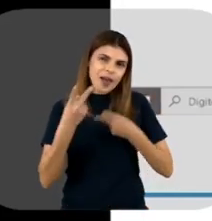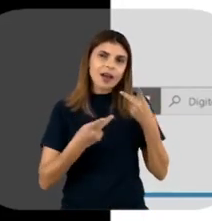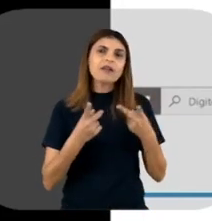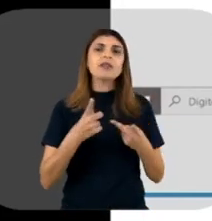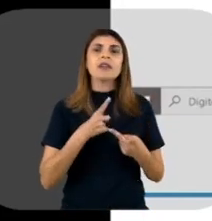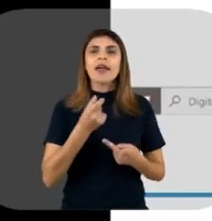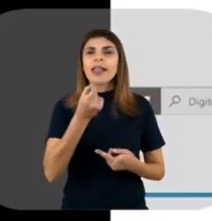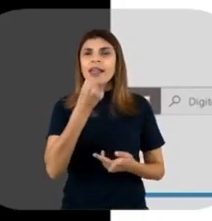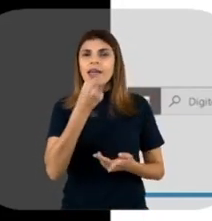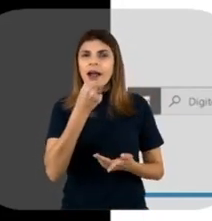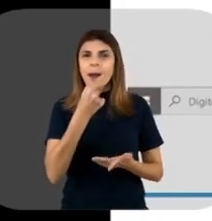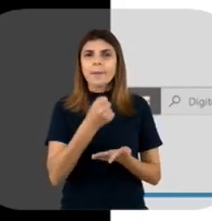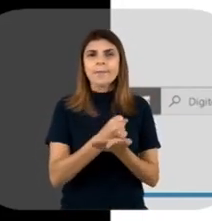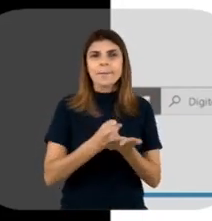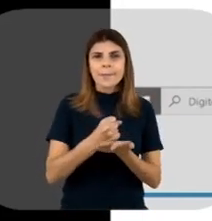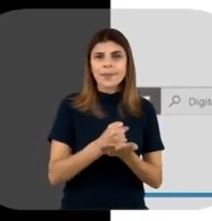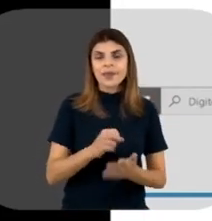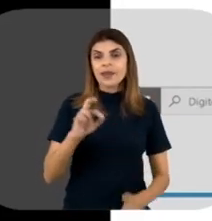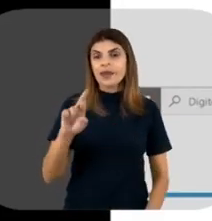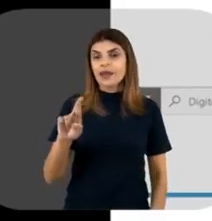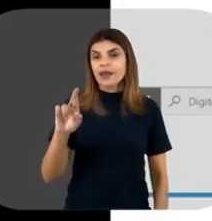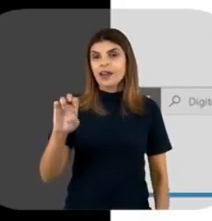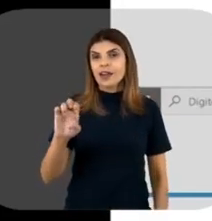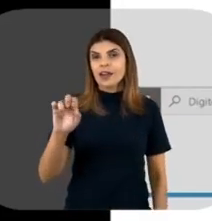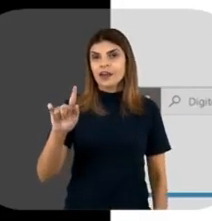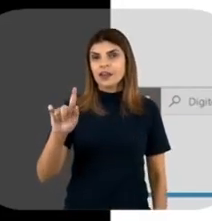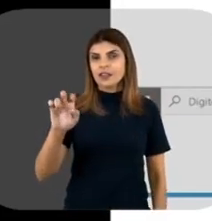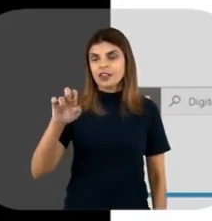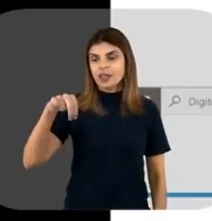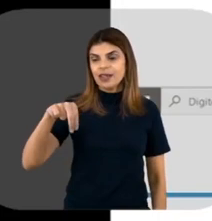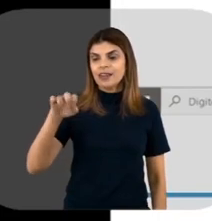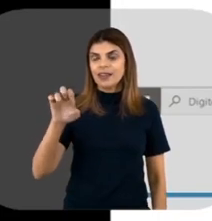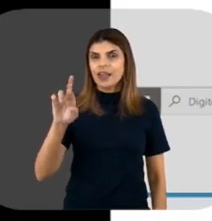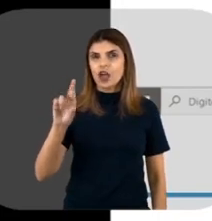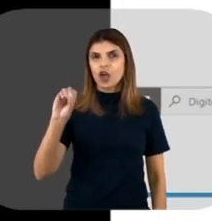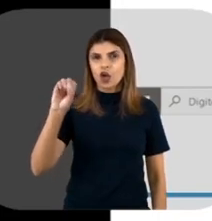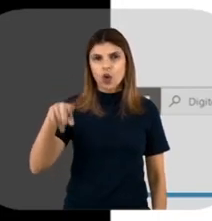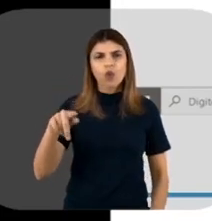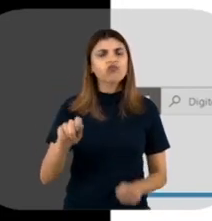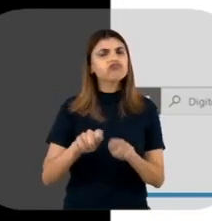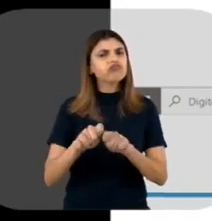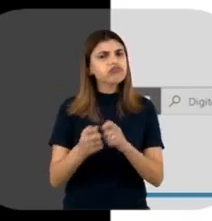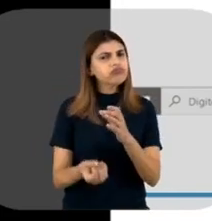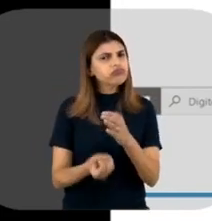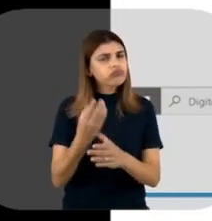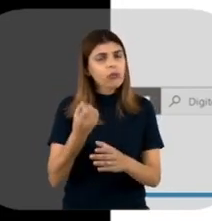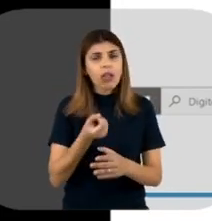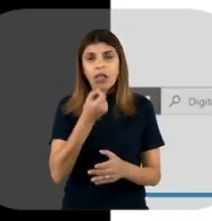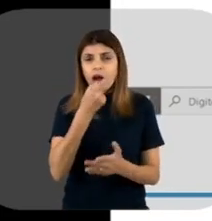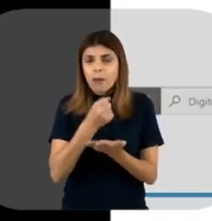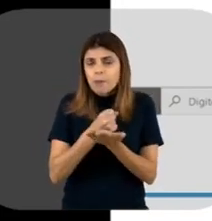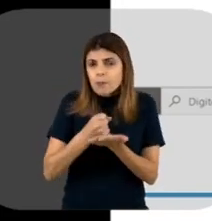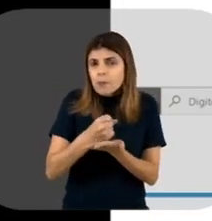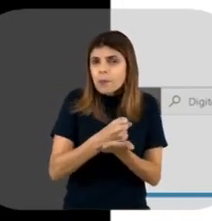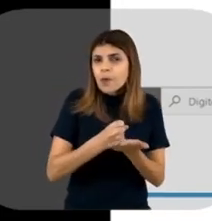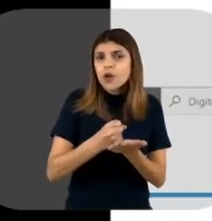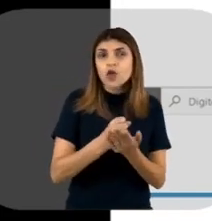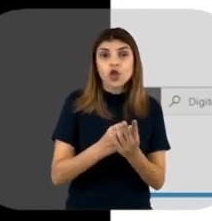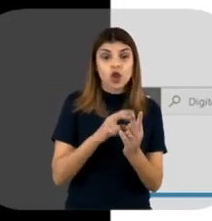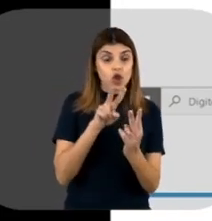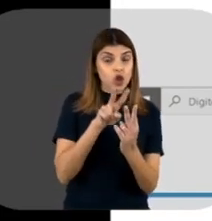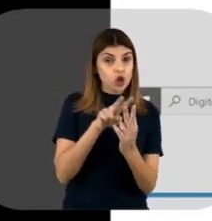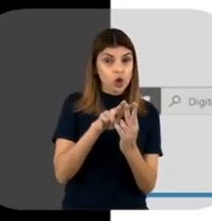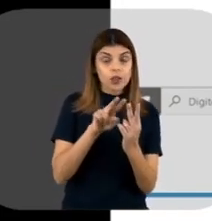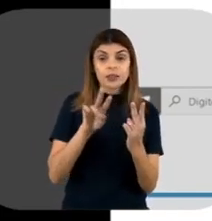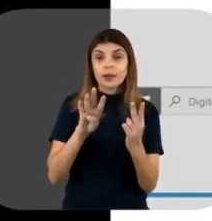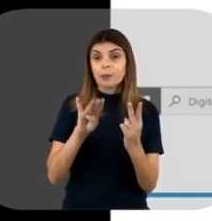Tem esse medicamento que é o Regeneron, né? Esse Regeneron, ele é produzido, ele é formado, na verdade, por